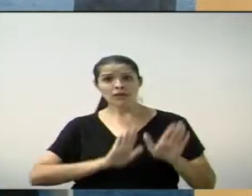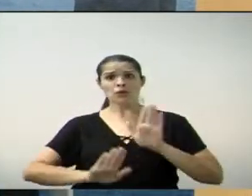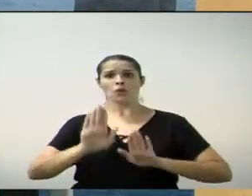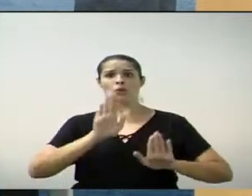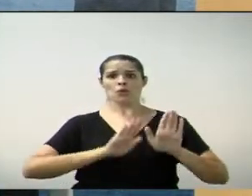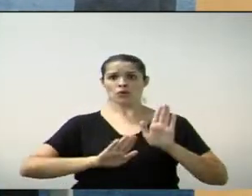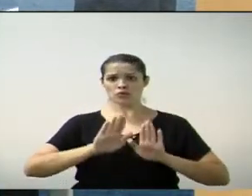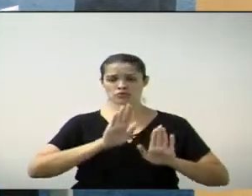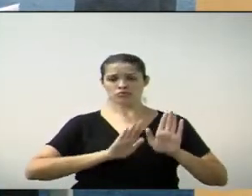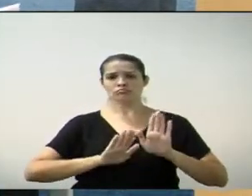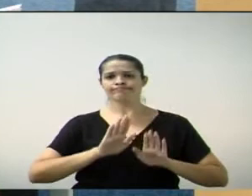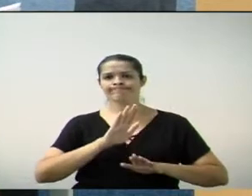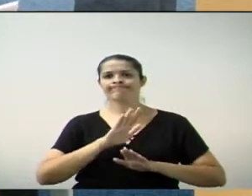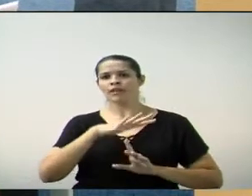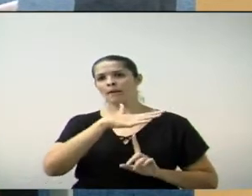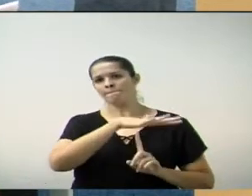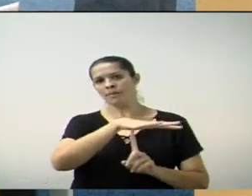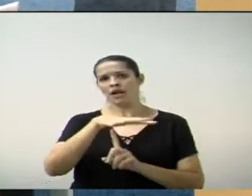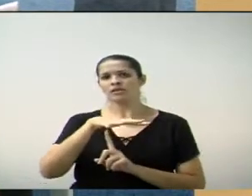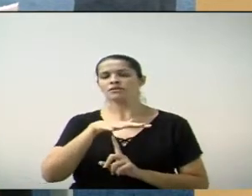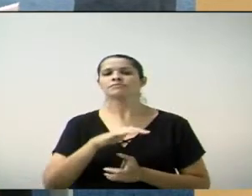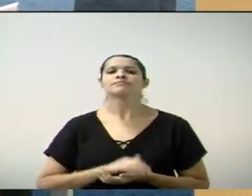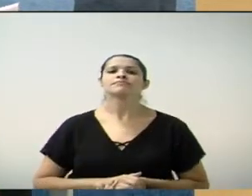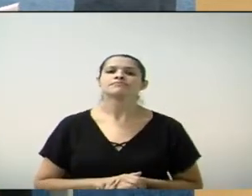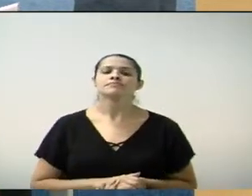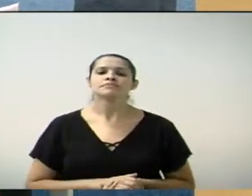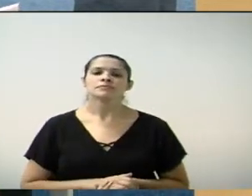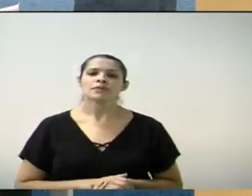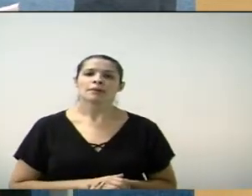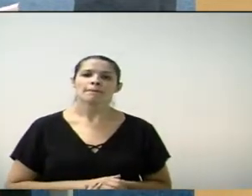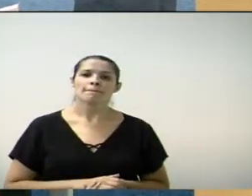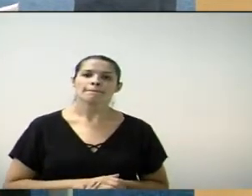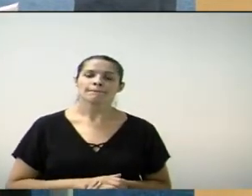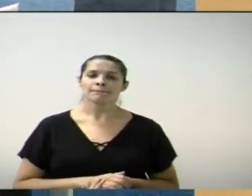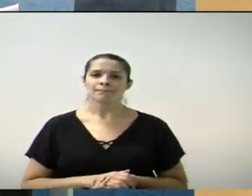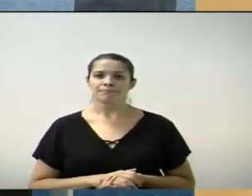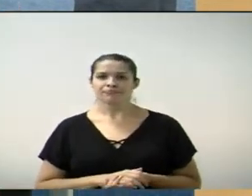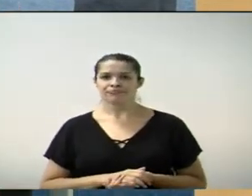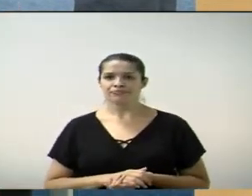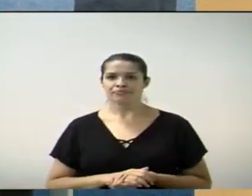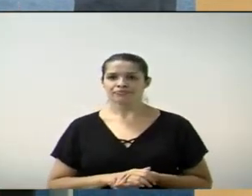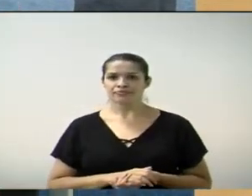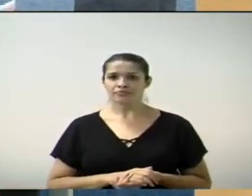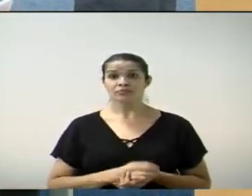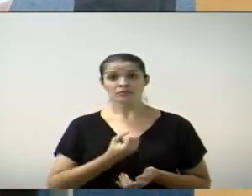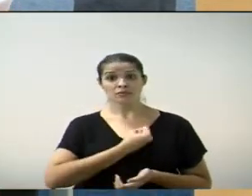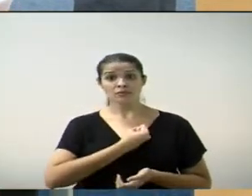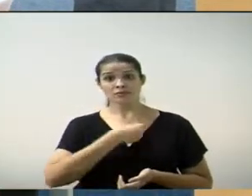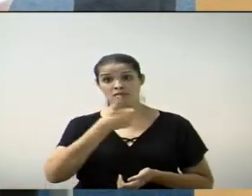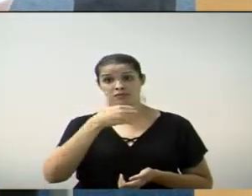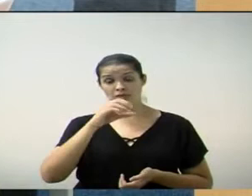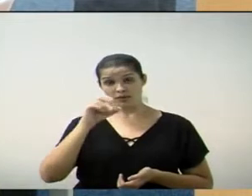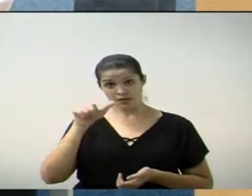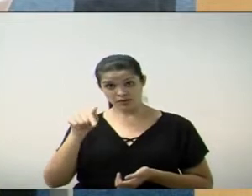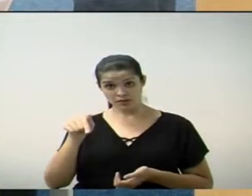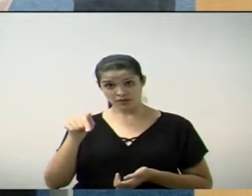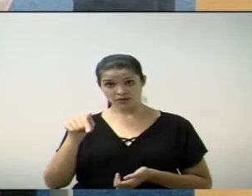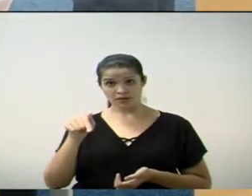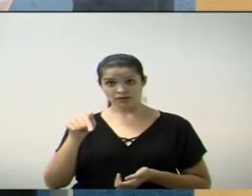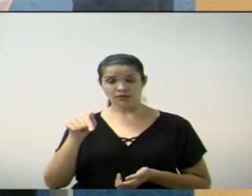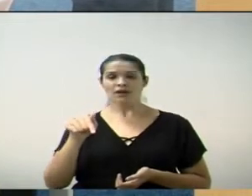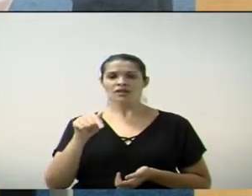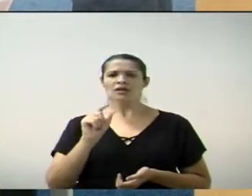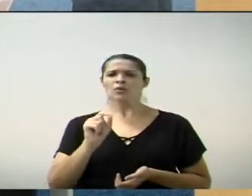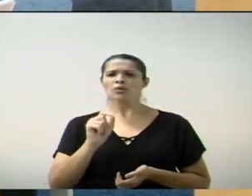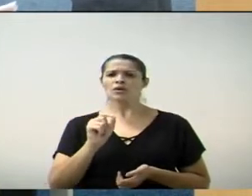mobilizem também para uma atenção especial em relação a esse requerimento. O de número 107, que é da UBS